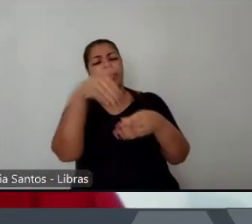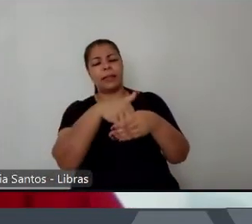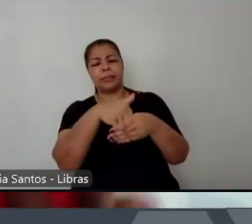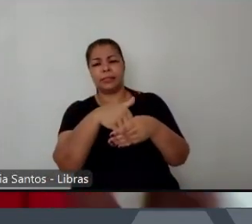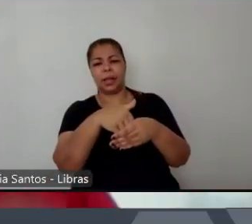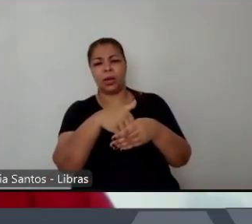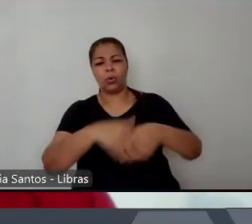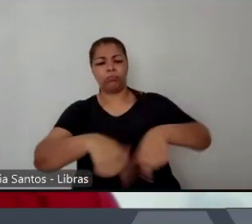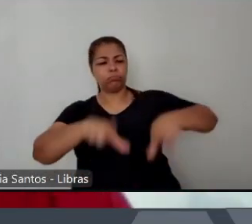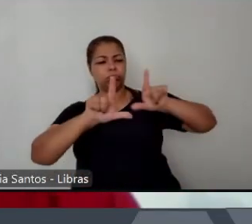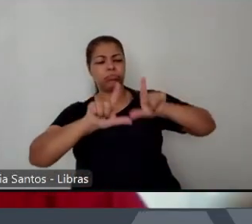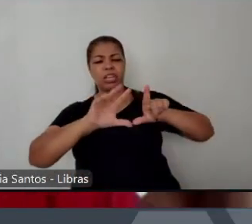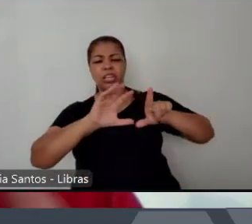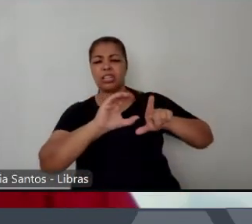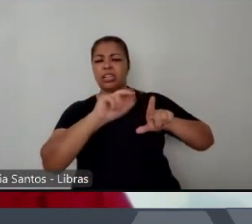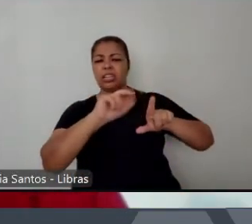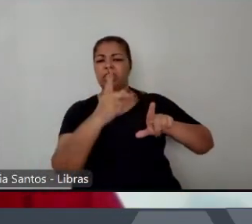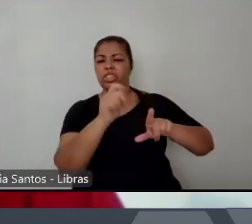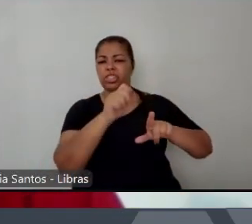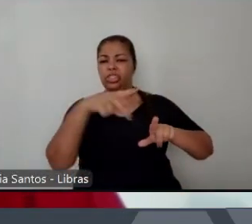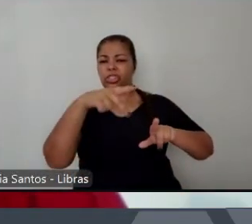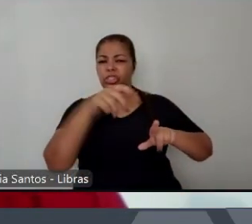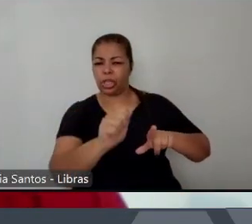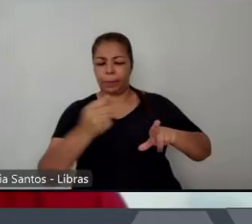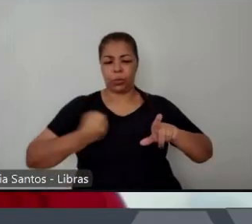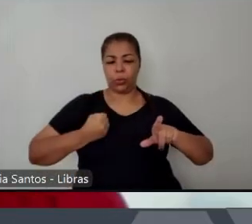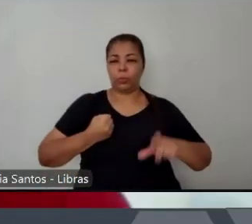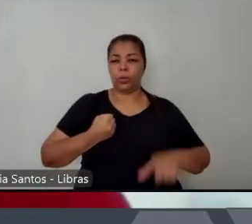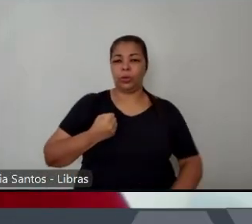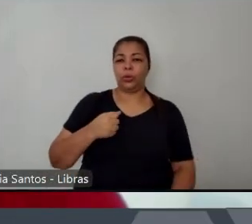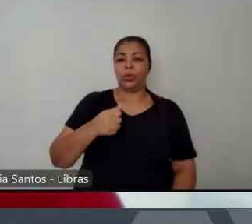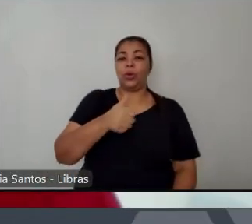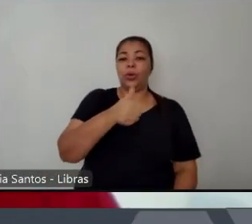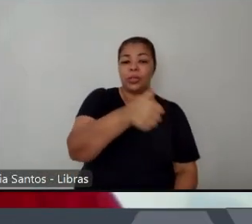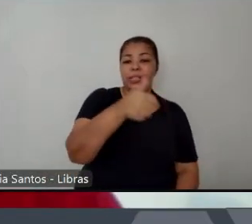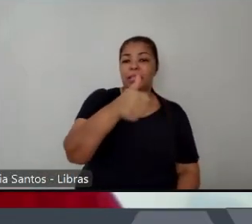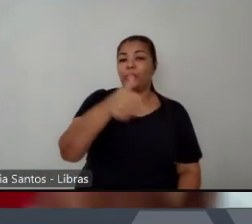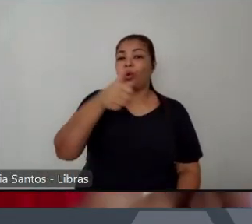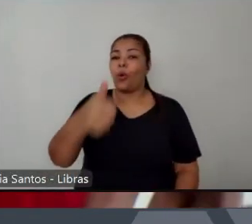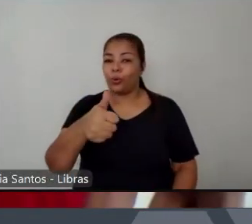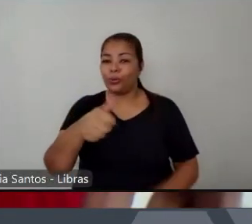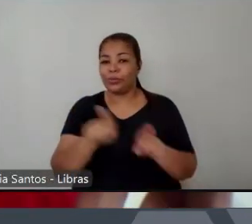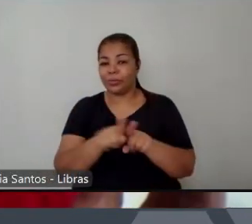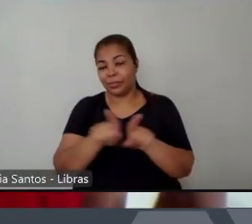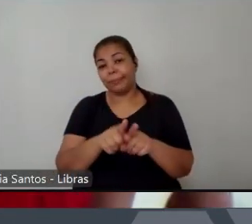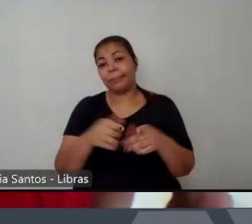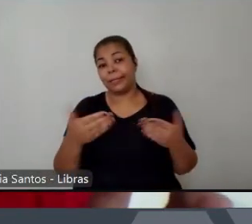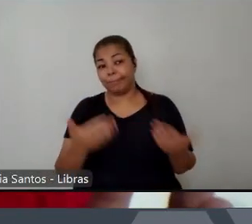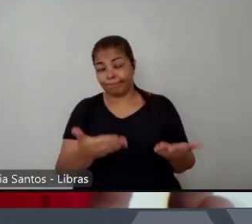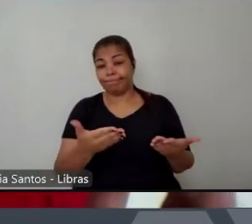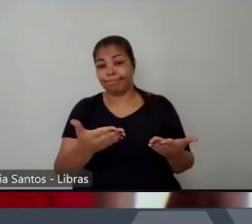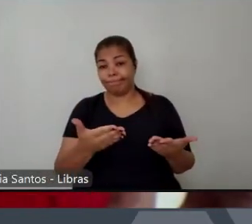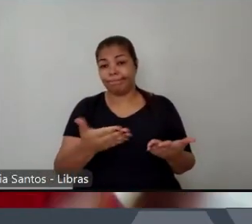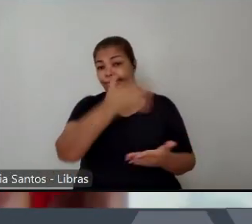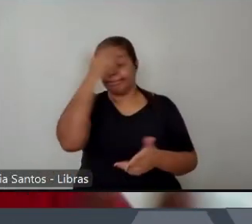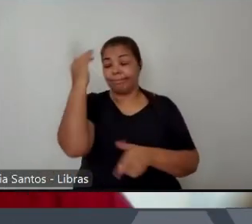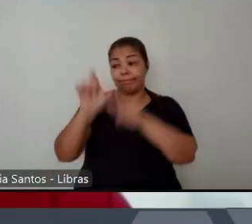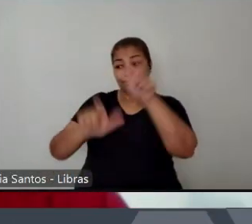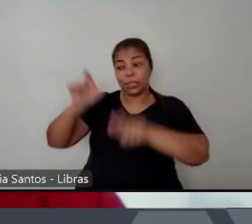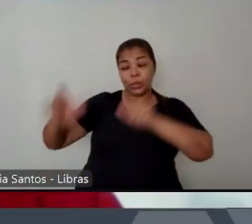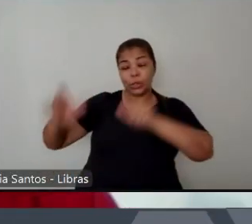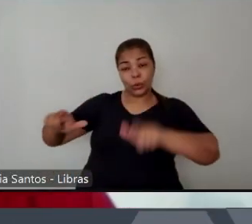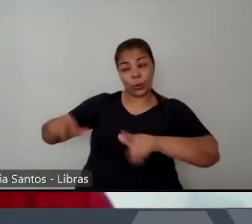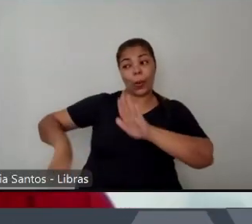matou foi celebrado e ainda foi eleito deputado estadual os presos diante